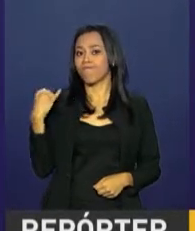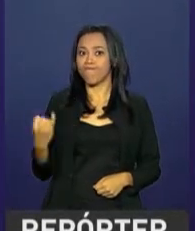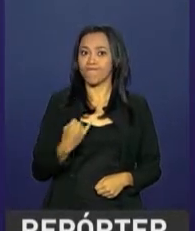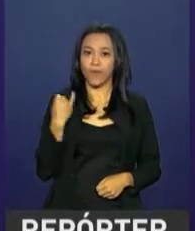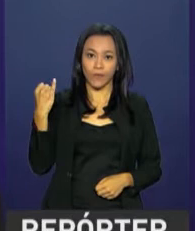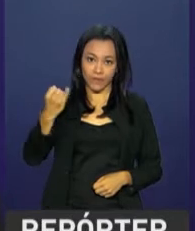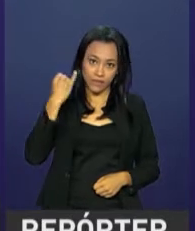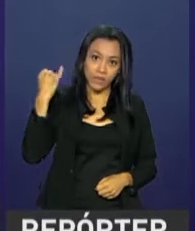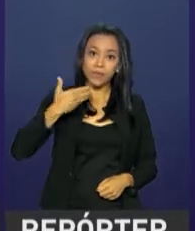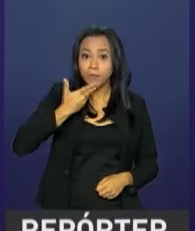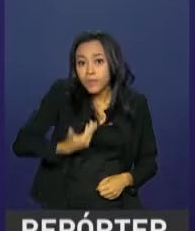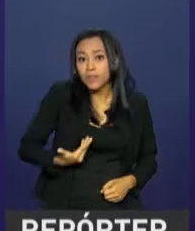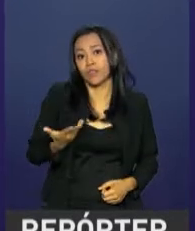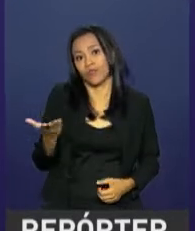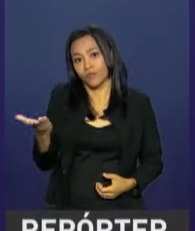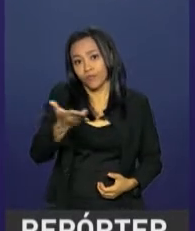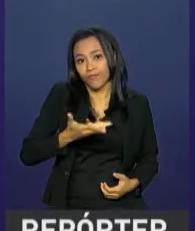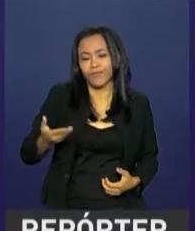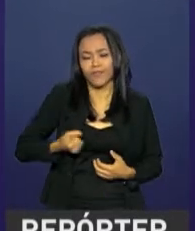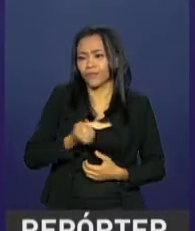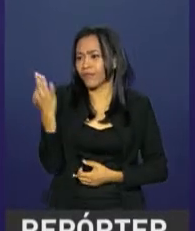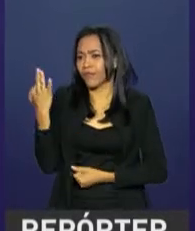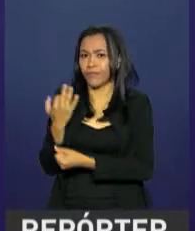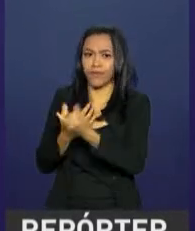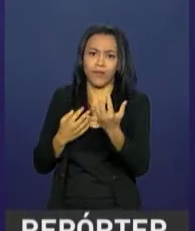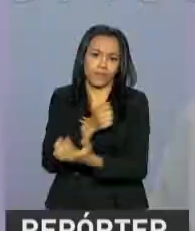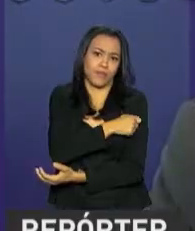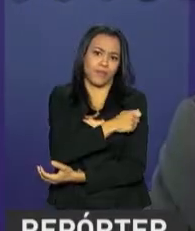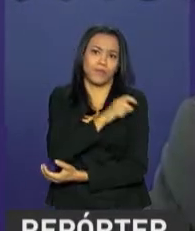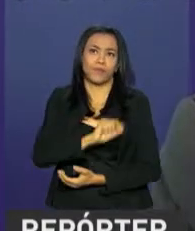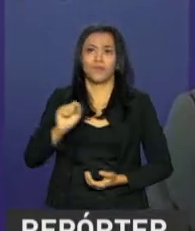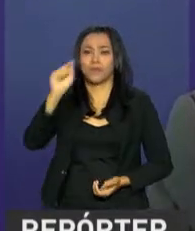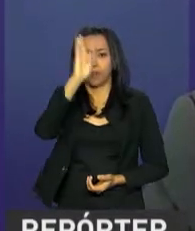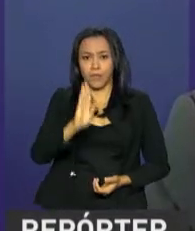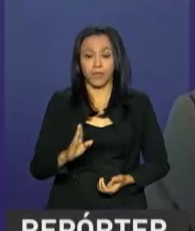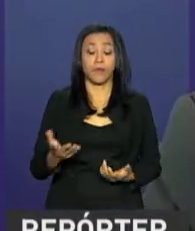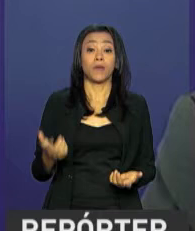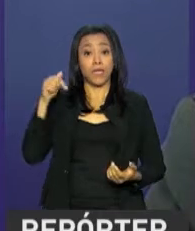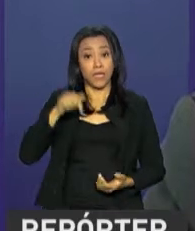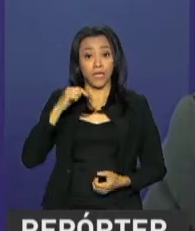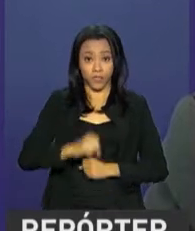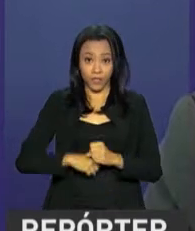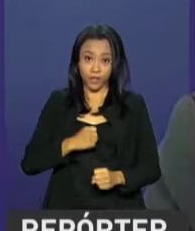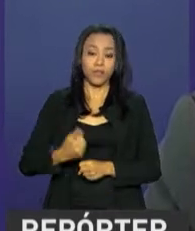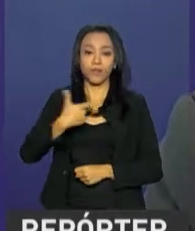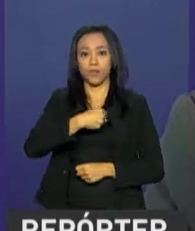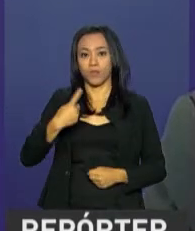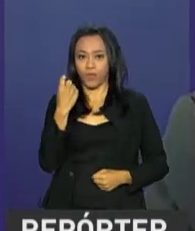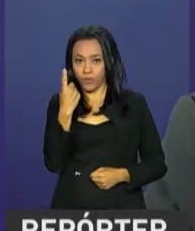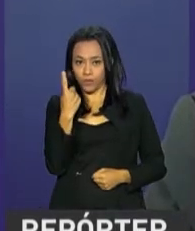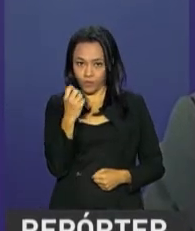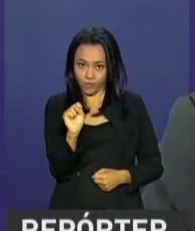pleito de milhares de estudantes em todo o país. Este ano, 2018, nós